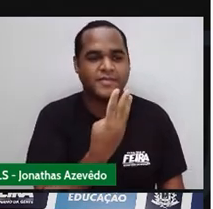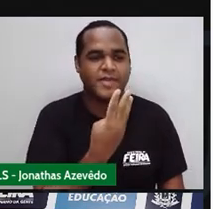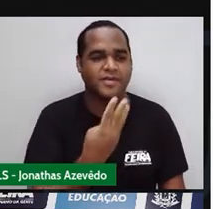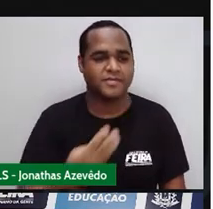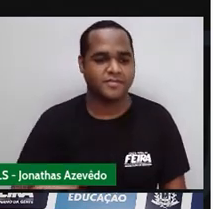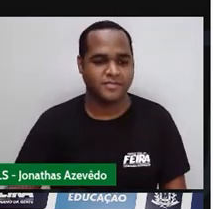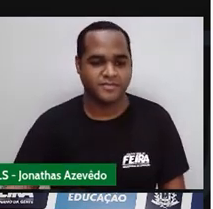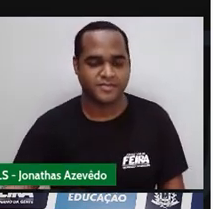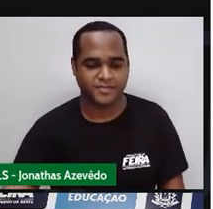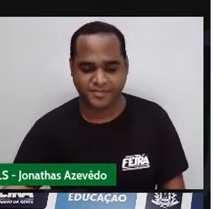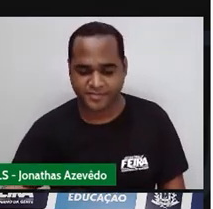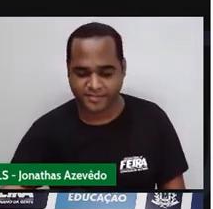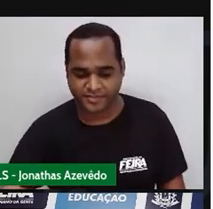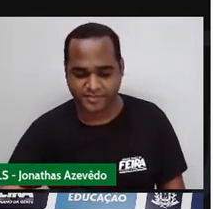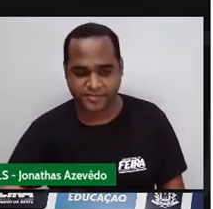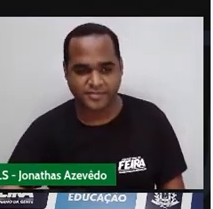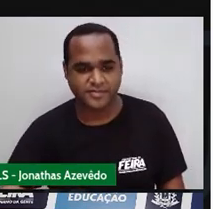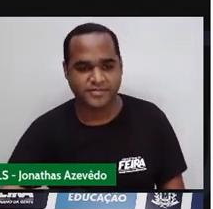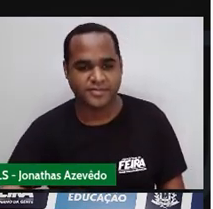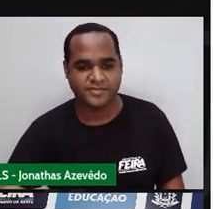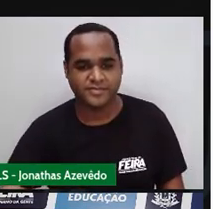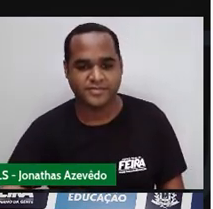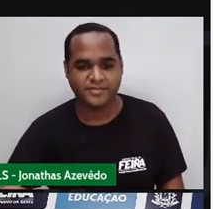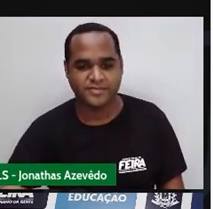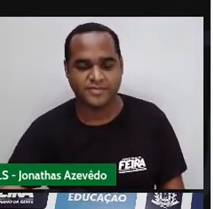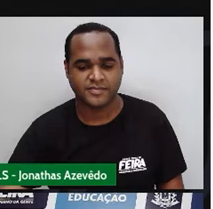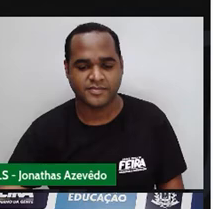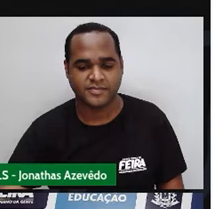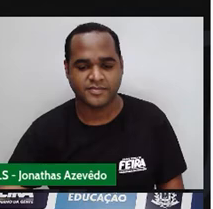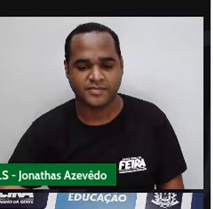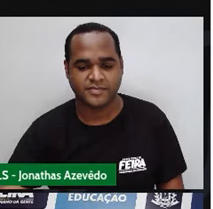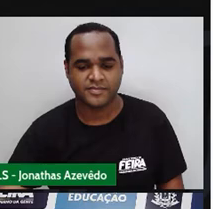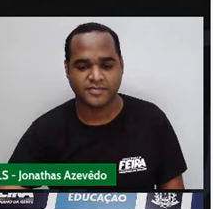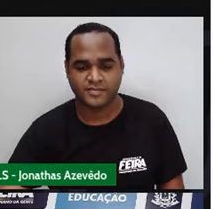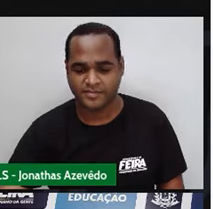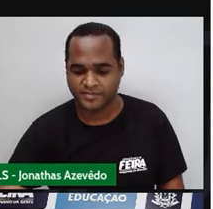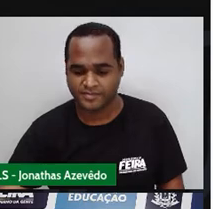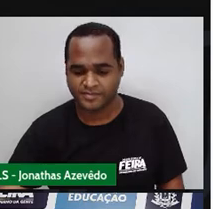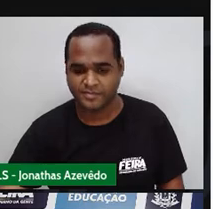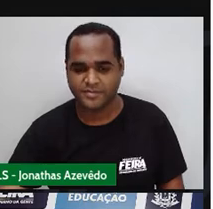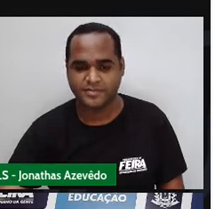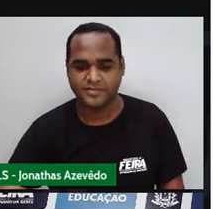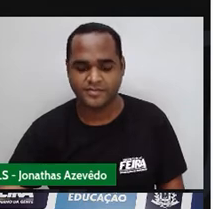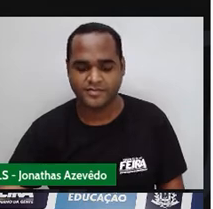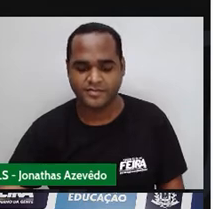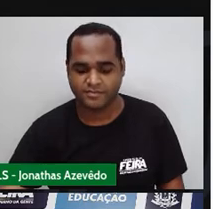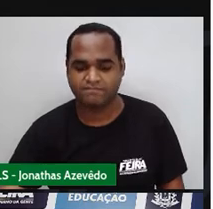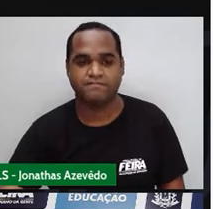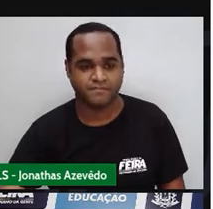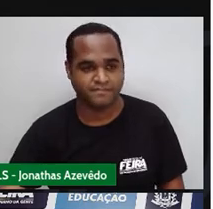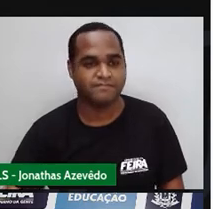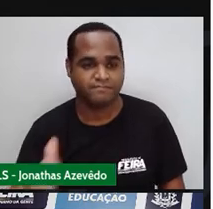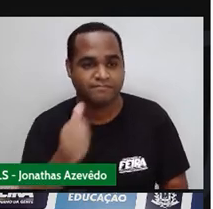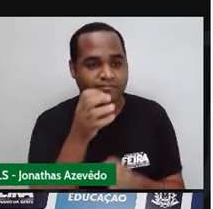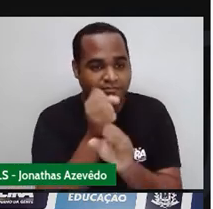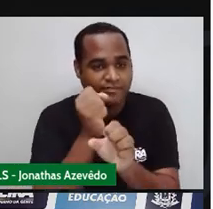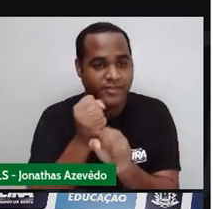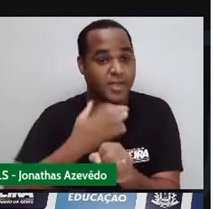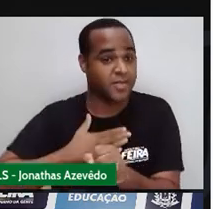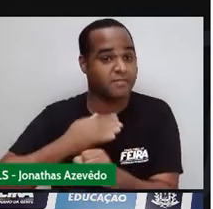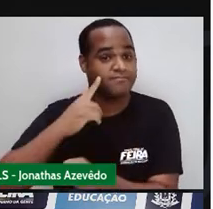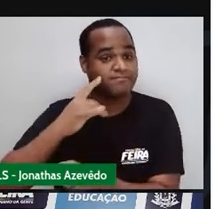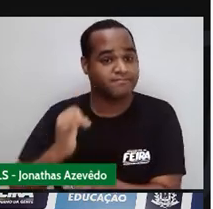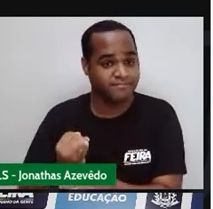Prontinho. A soma de Jonatas deu 63. Essa foi a soma